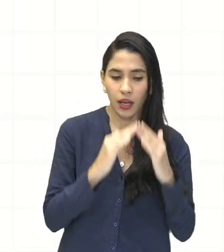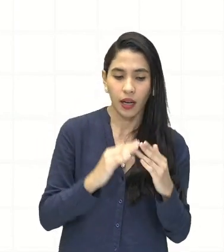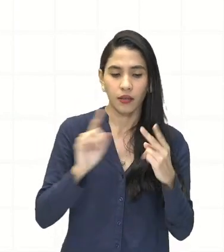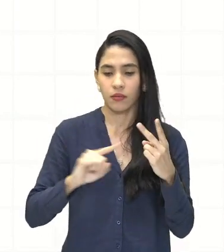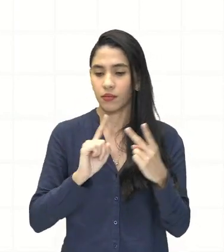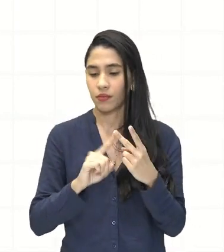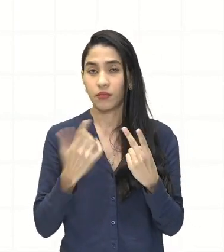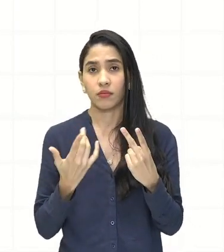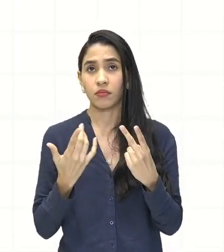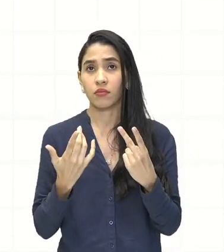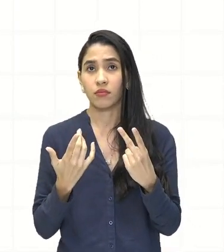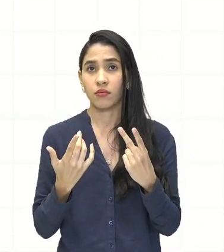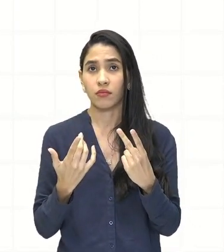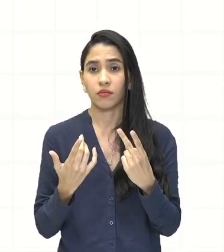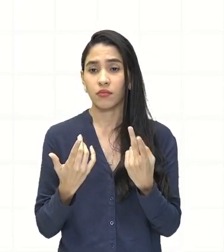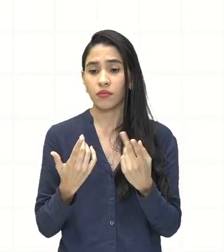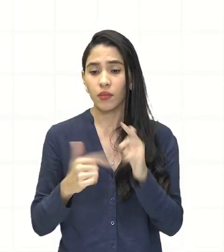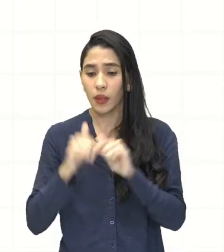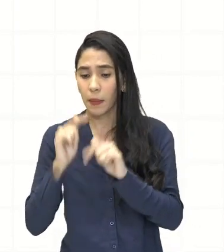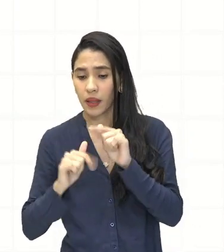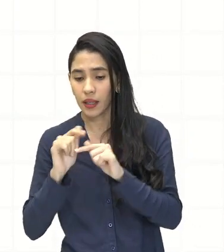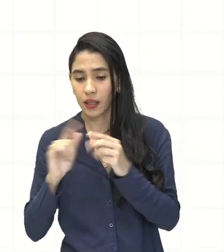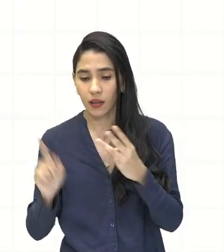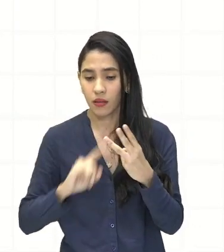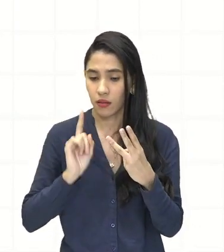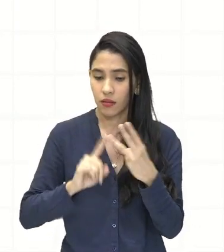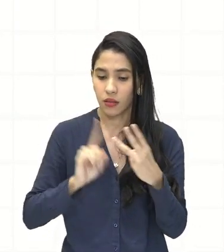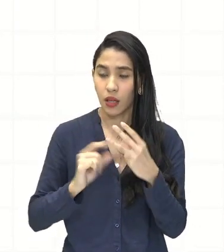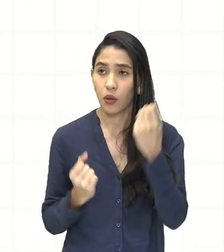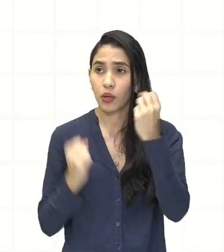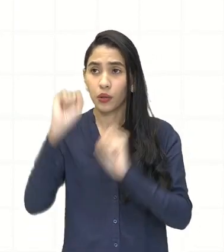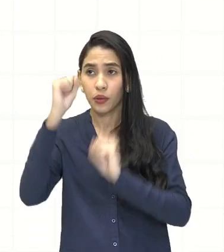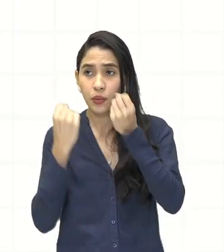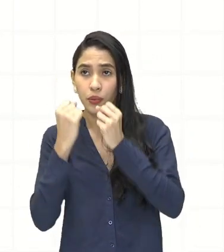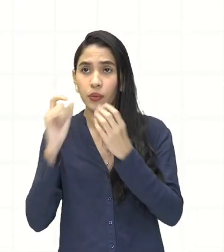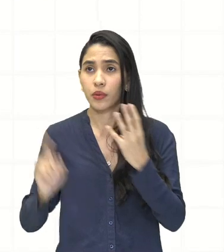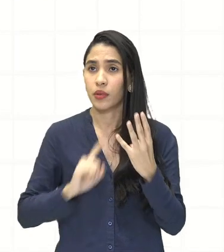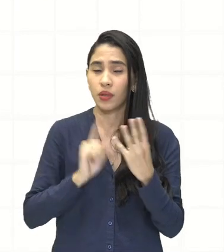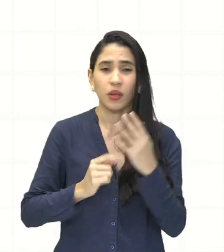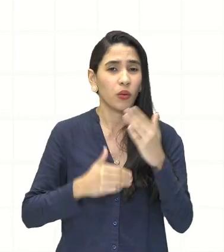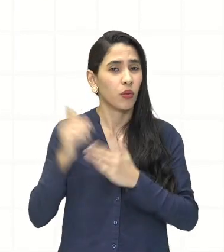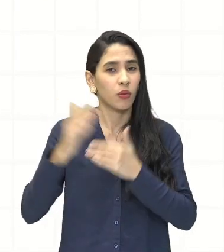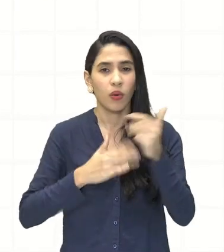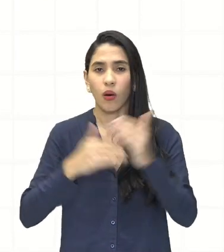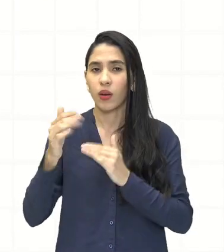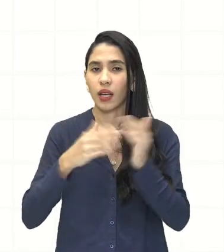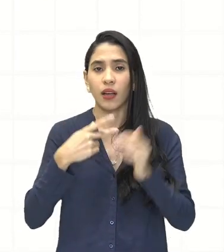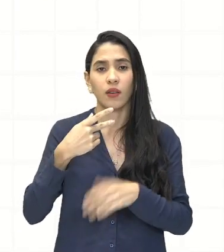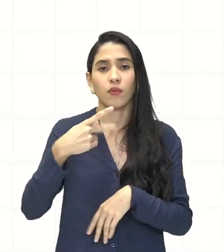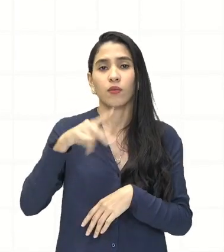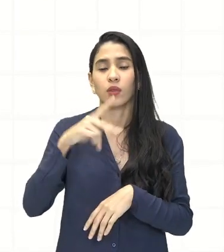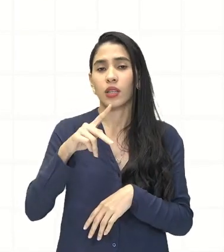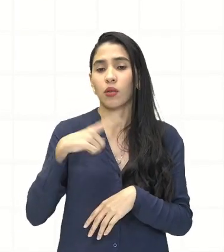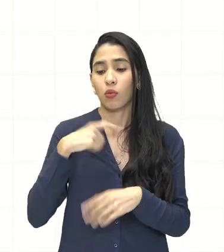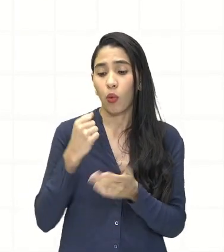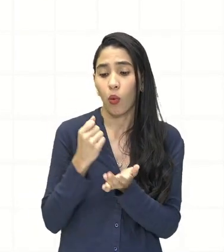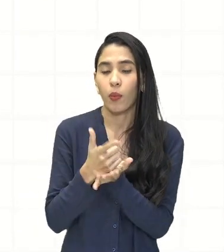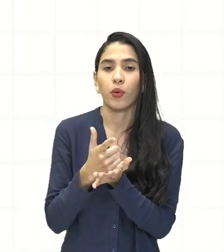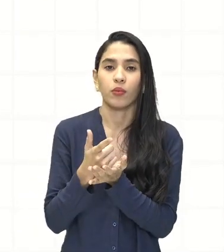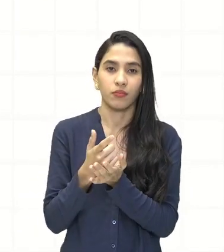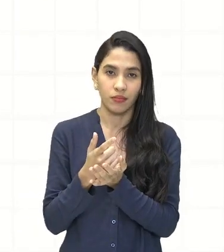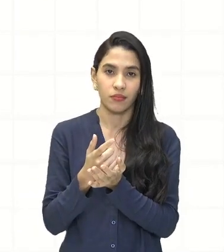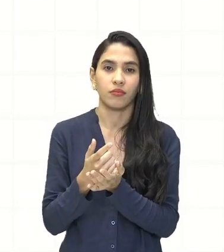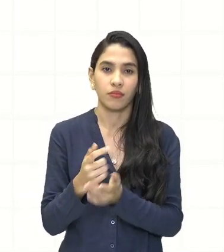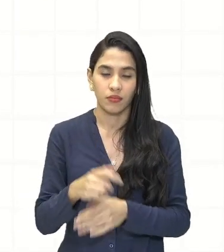pode ser um móvel, pode ser uma indústria, pode ser qualquer coisa que você comprou por ela.